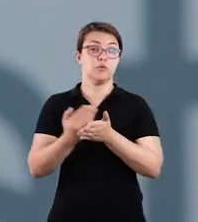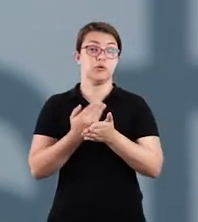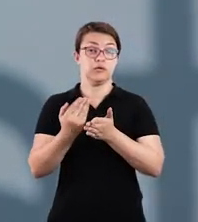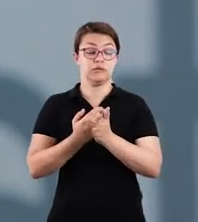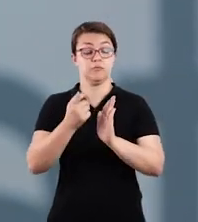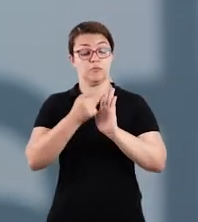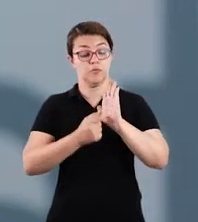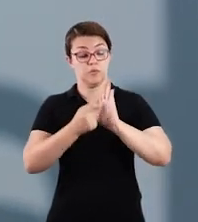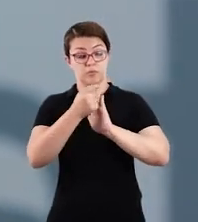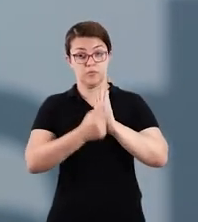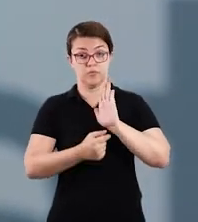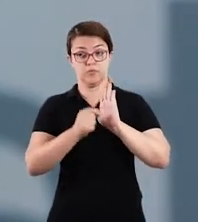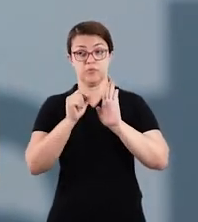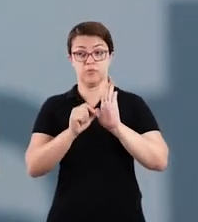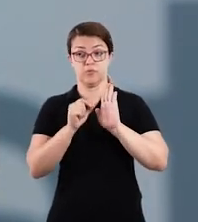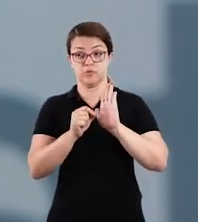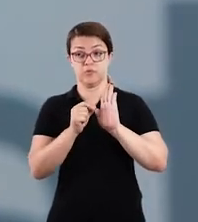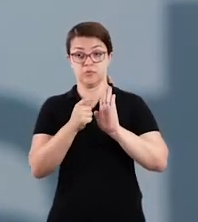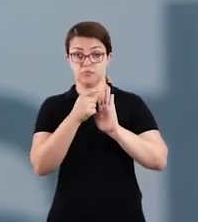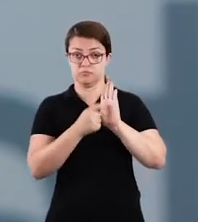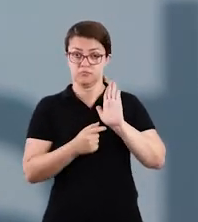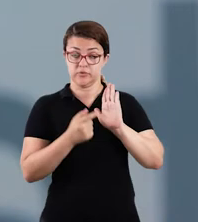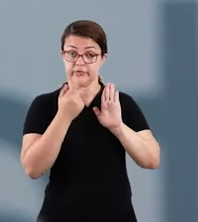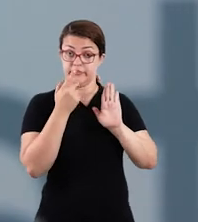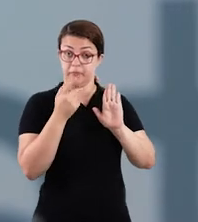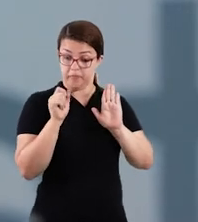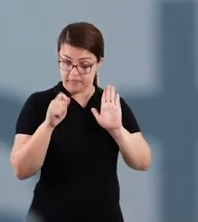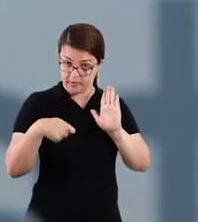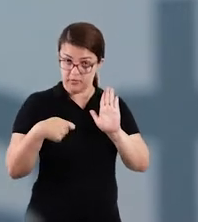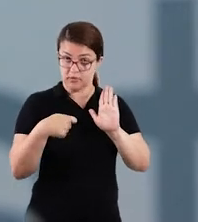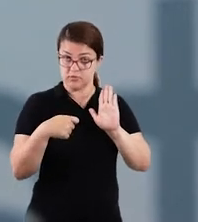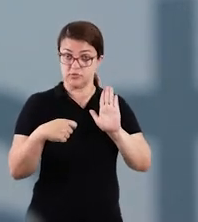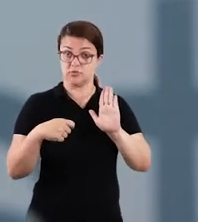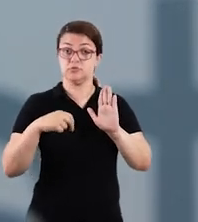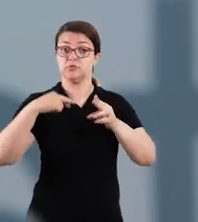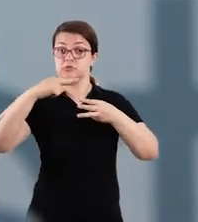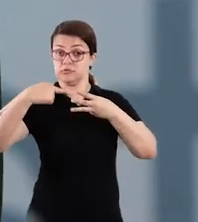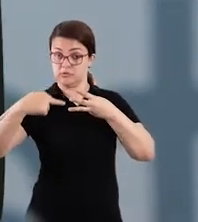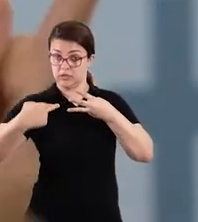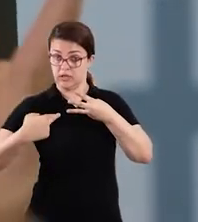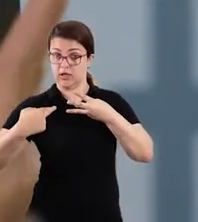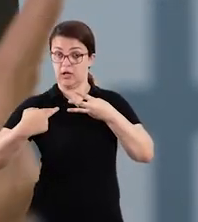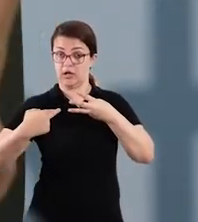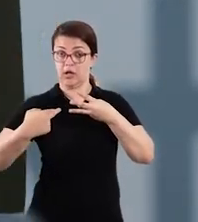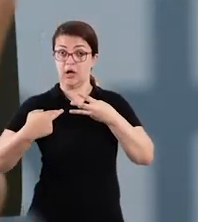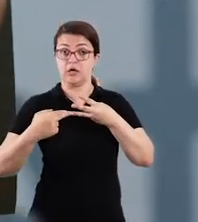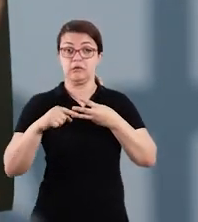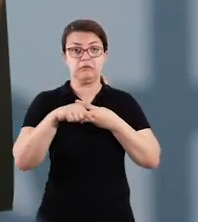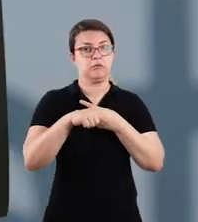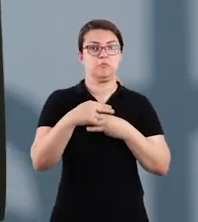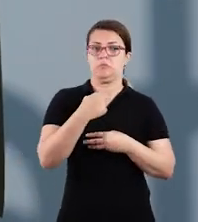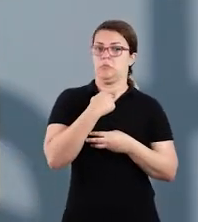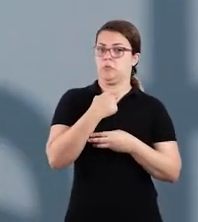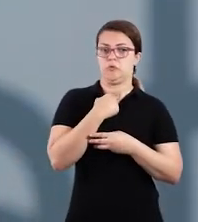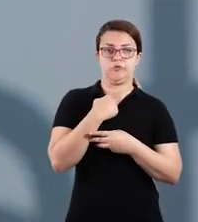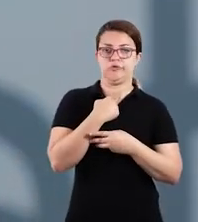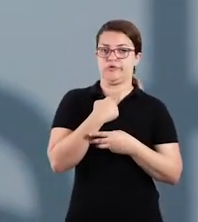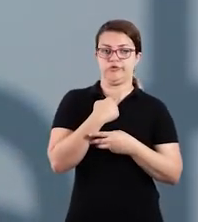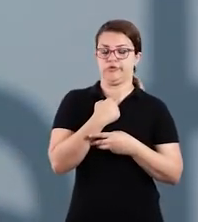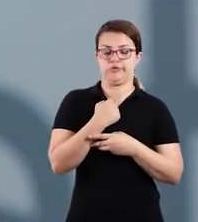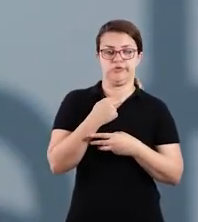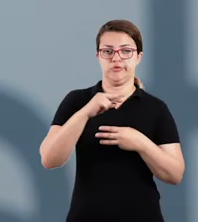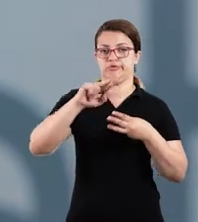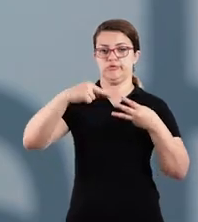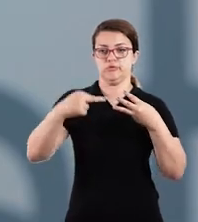em duas etapas. Aqueles que vocês podem reciclar e os que não são recicláveis. E aí,